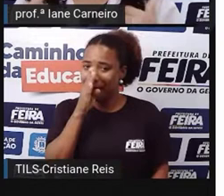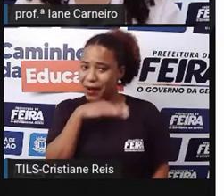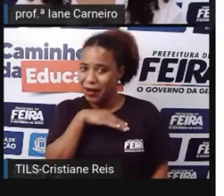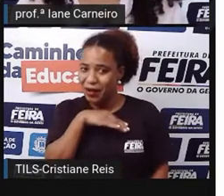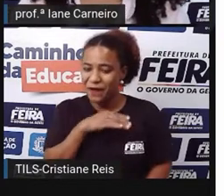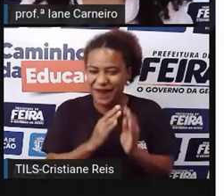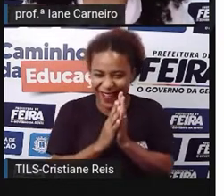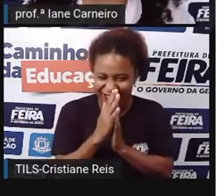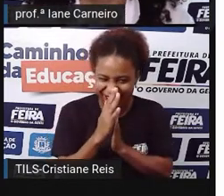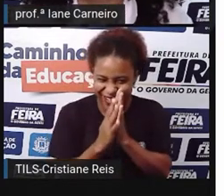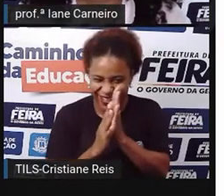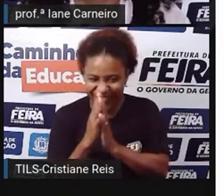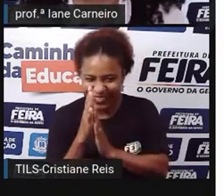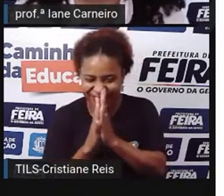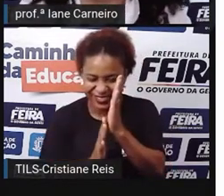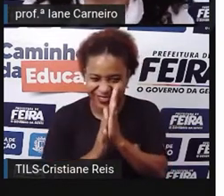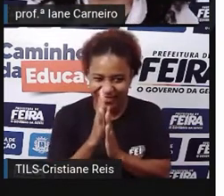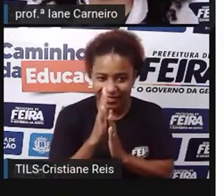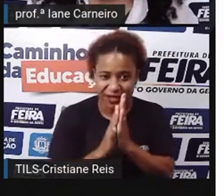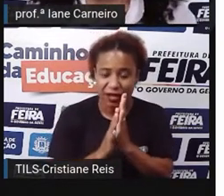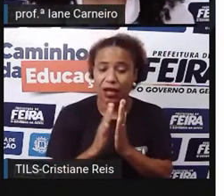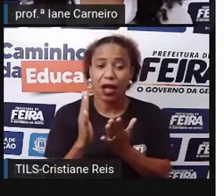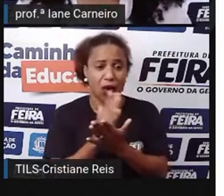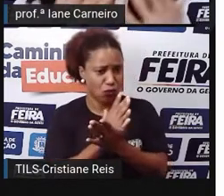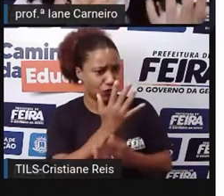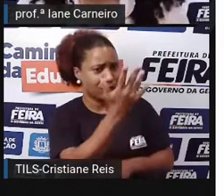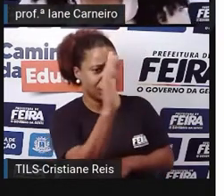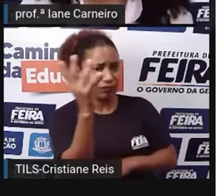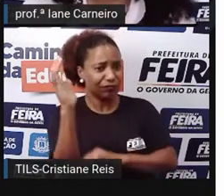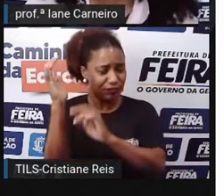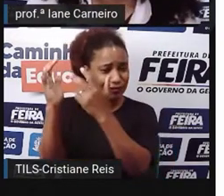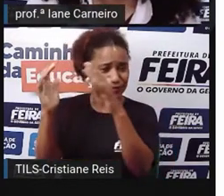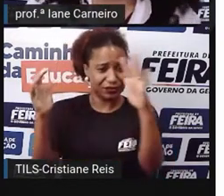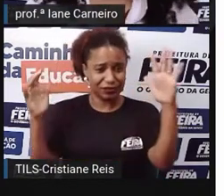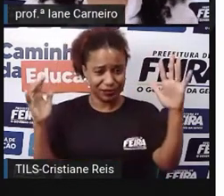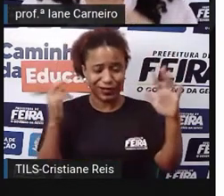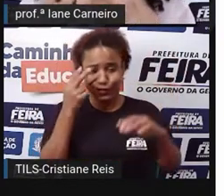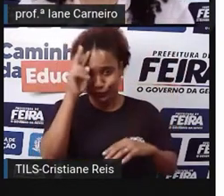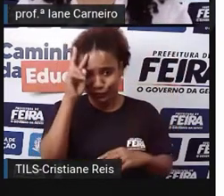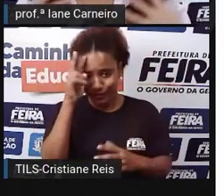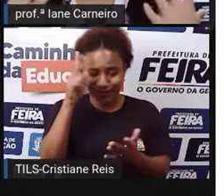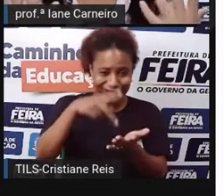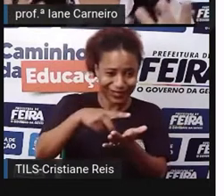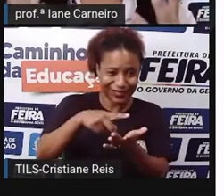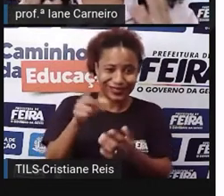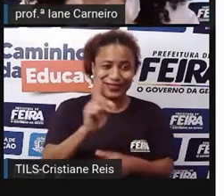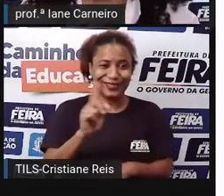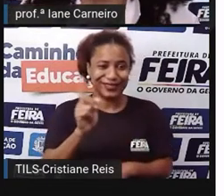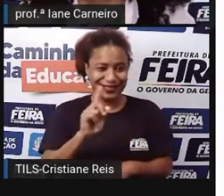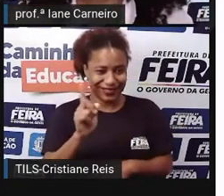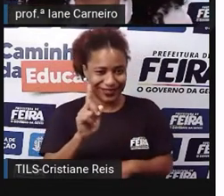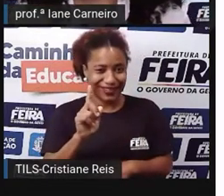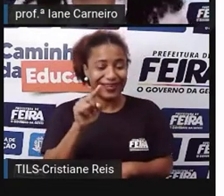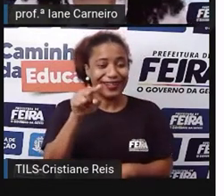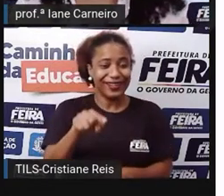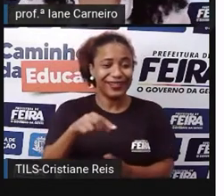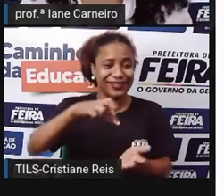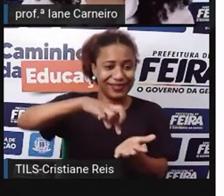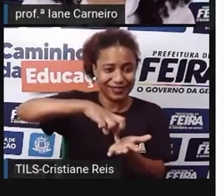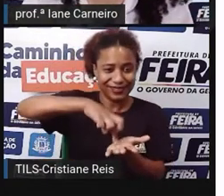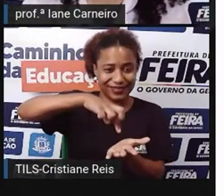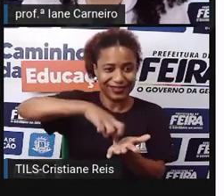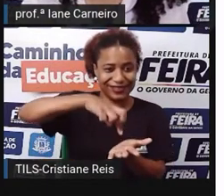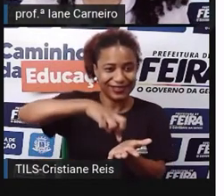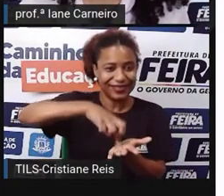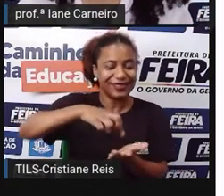outros, ele é visto como um guardião da floresta. Então, o Saci Pererê é um personagem do folclore brasileiro,